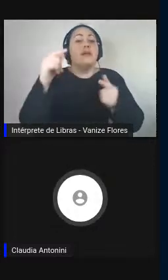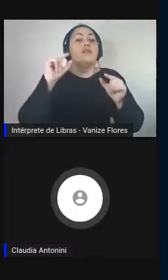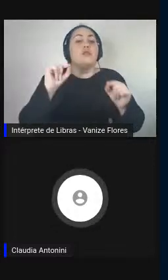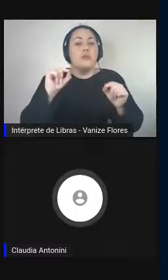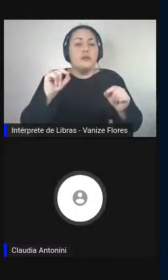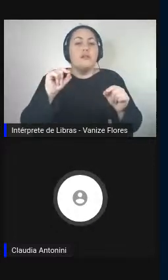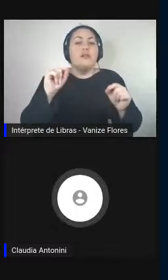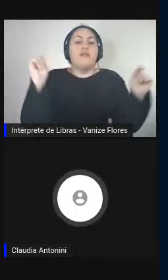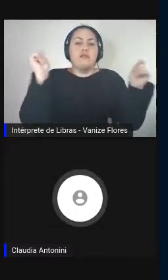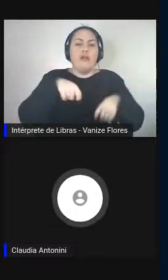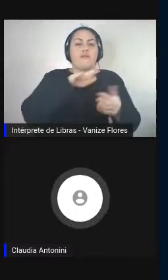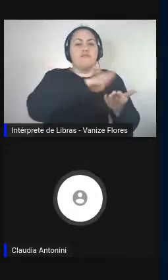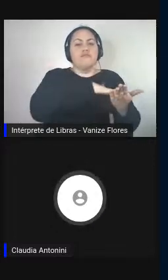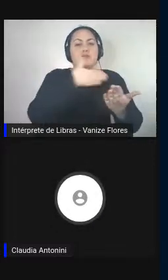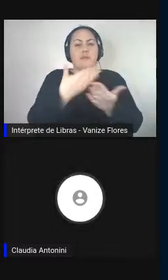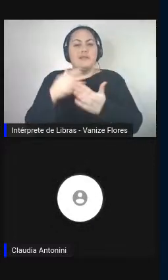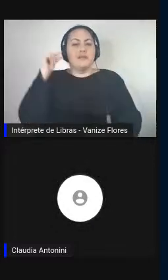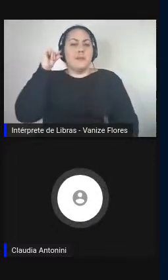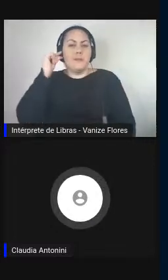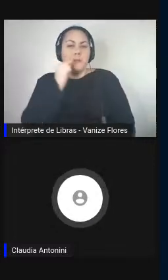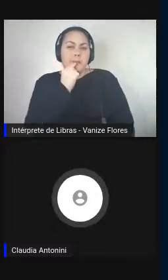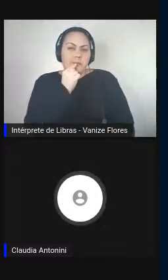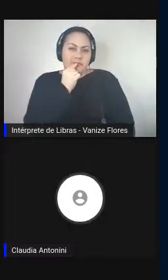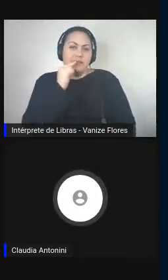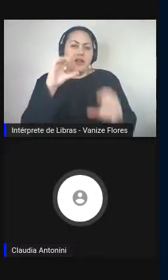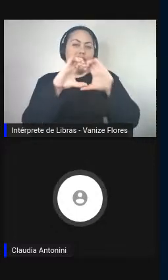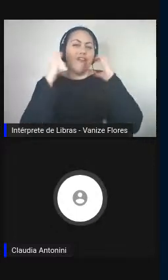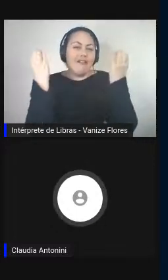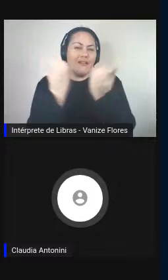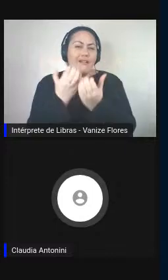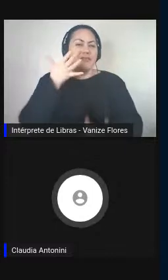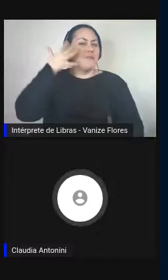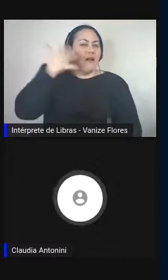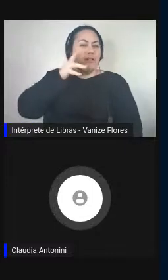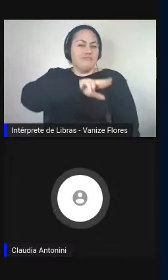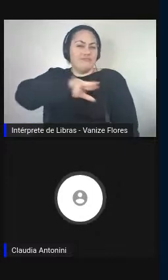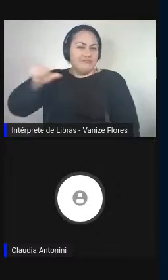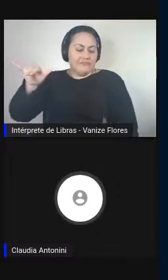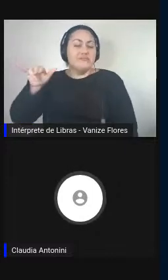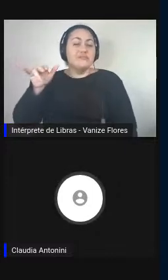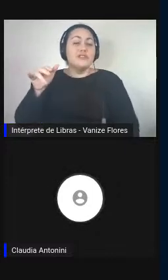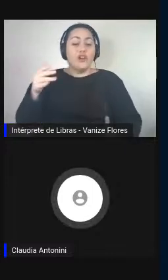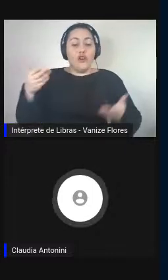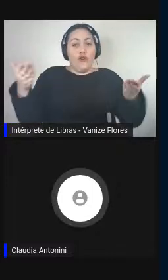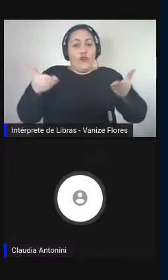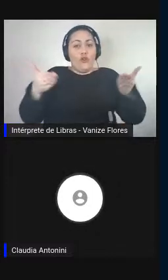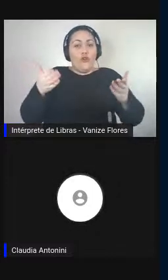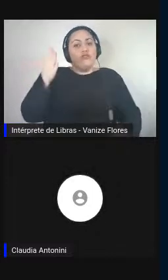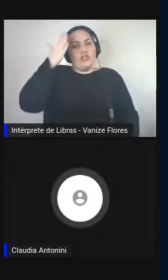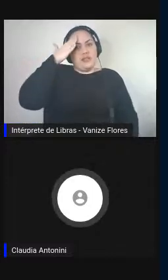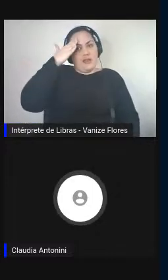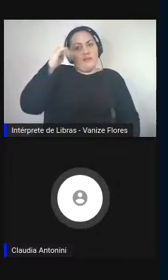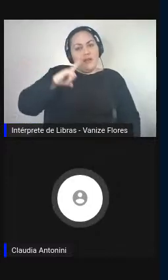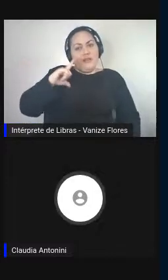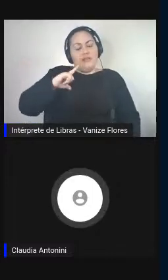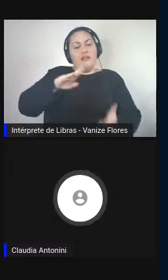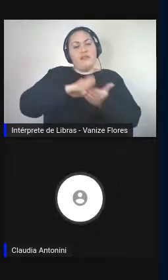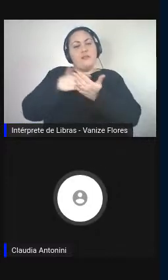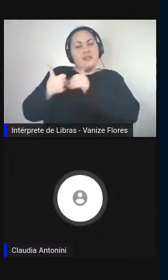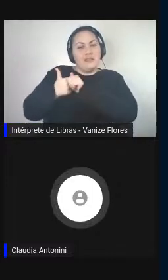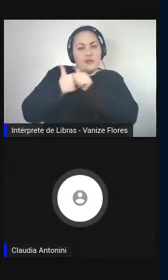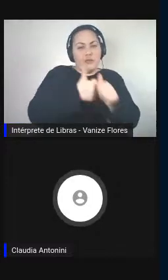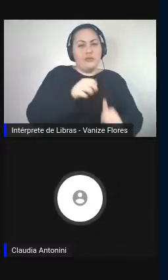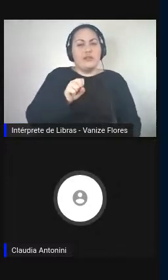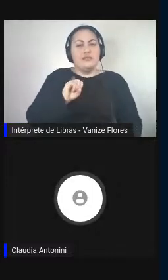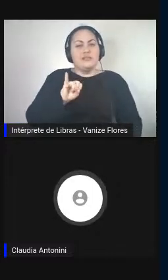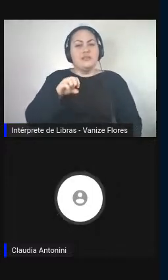interpretação de conferências, pelo menos para aquilo que conhecemos hoje, com a simultânea, com o nascimento de uma